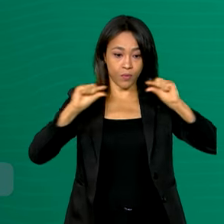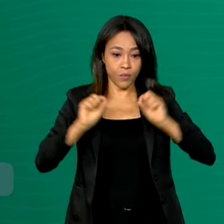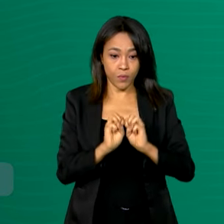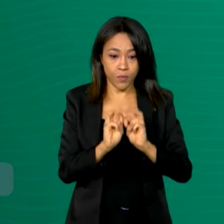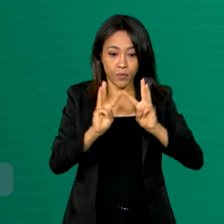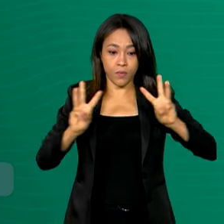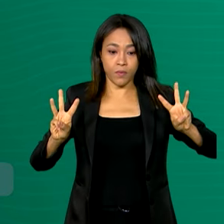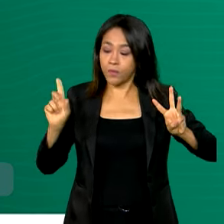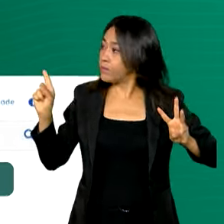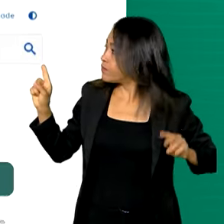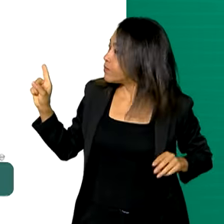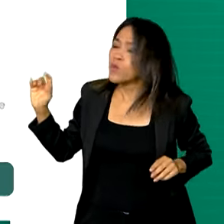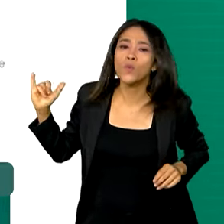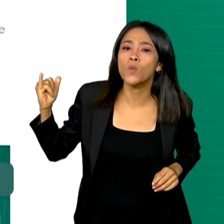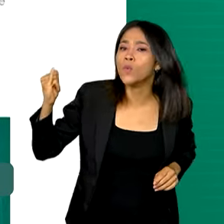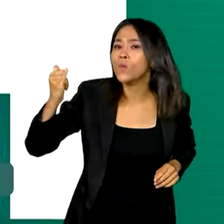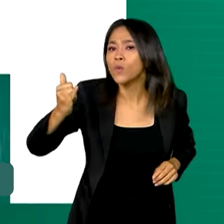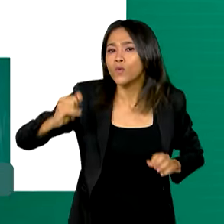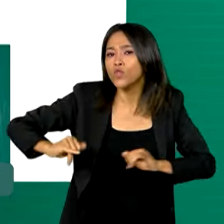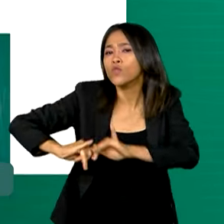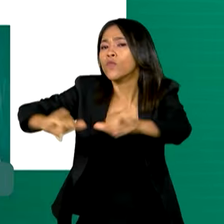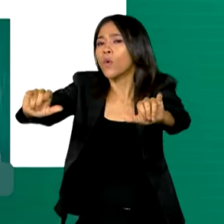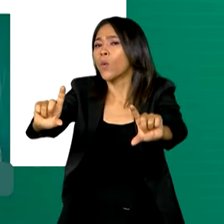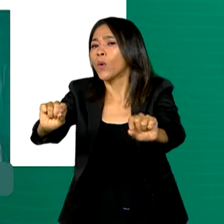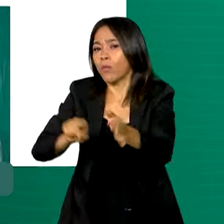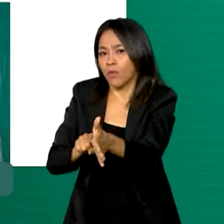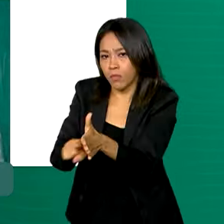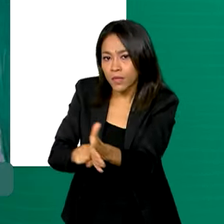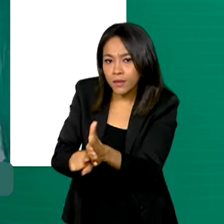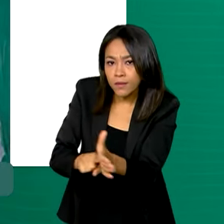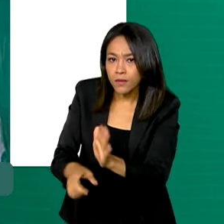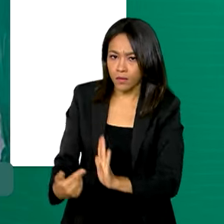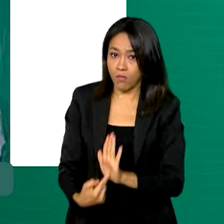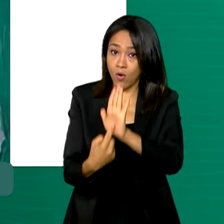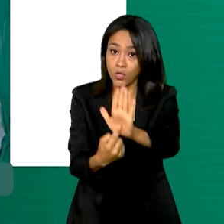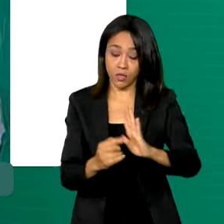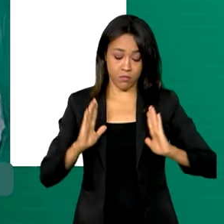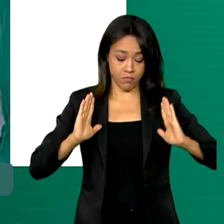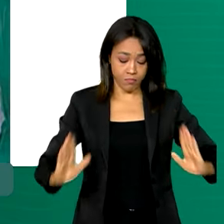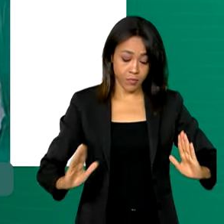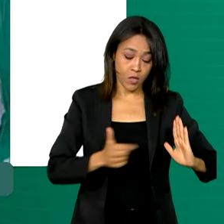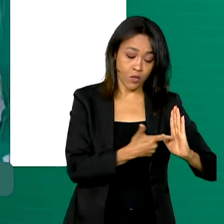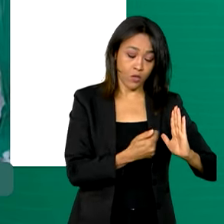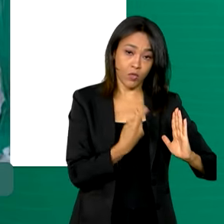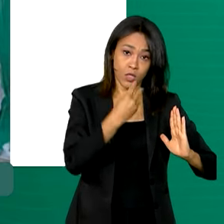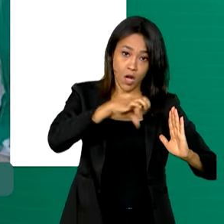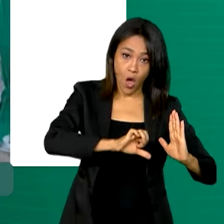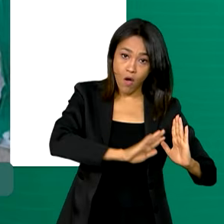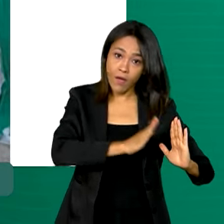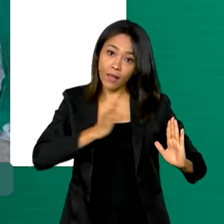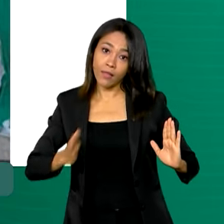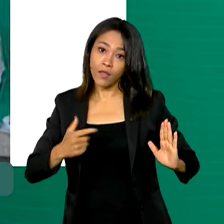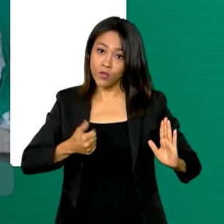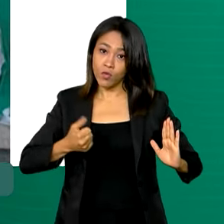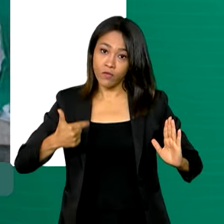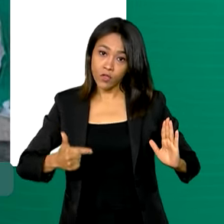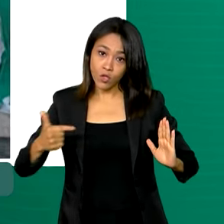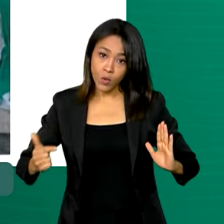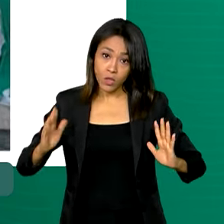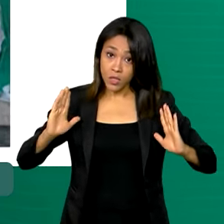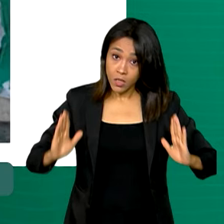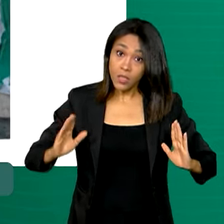Aplicadas, o IPEA, publicou um estudo mostrando que, entre 2019 e 2022, a